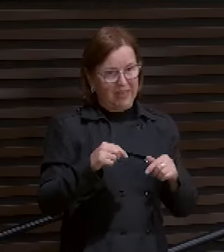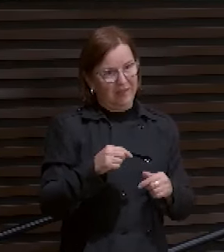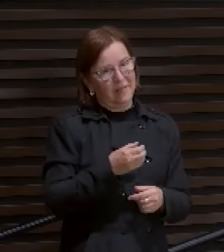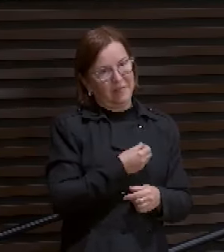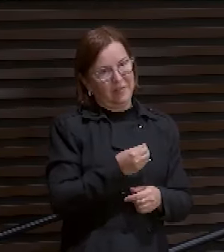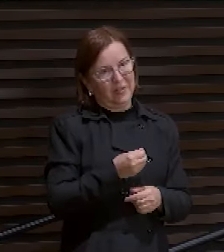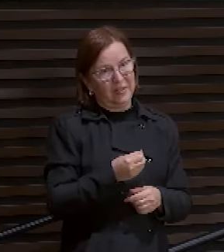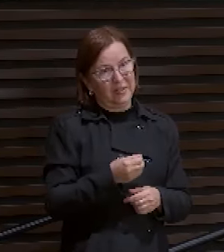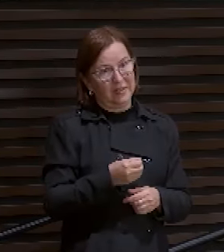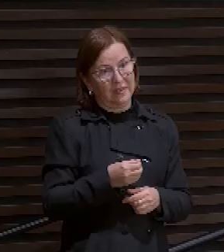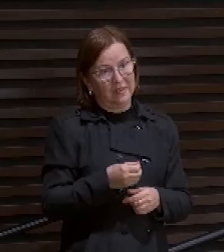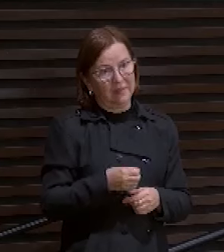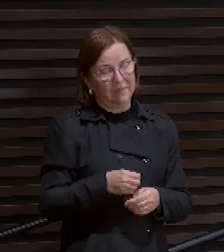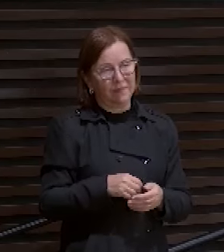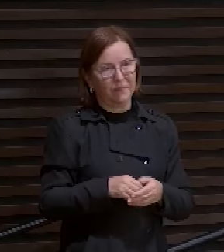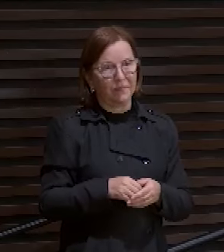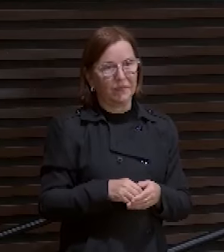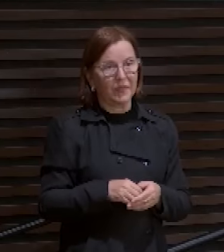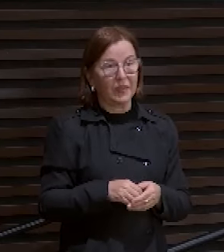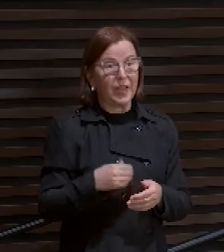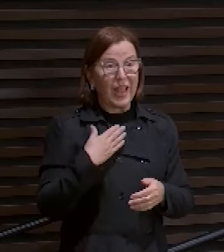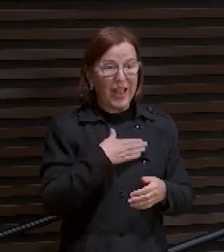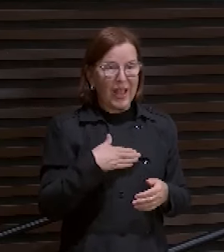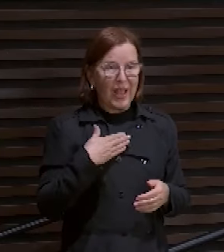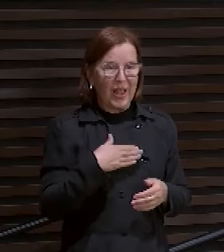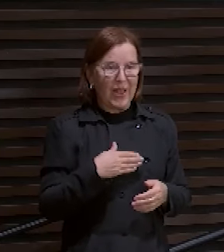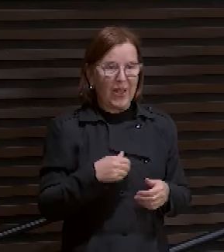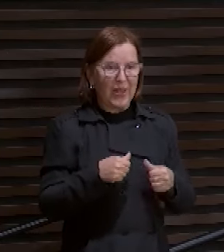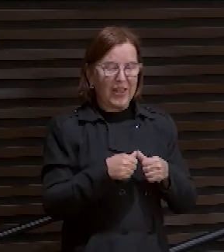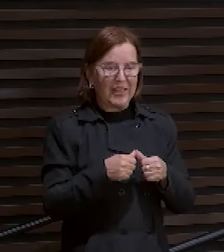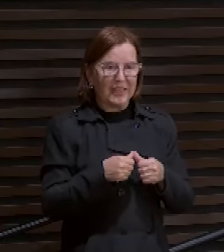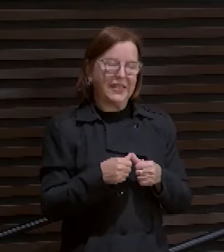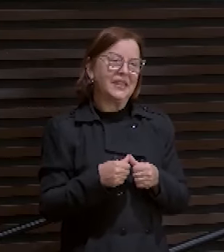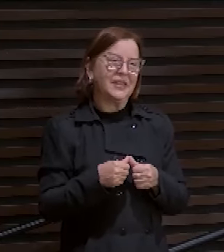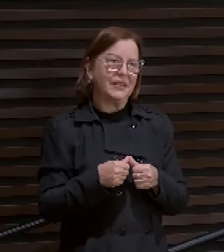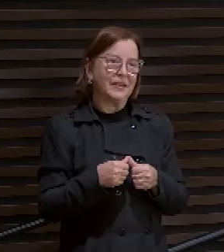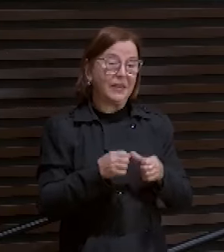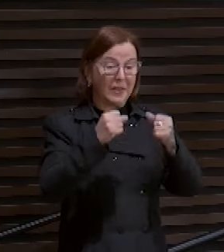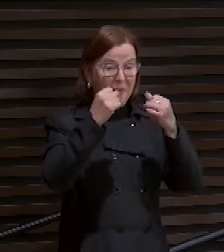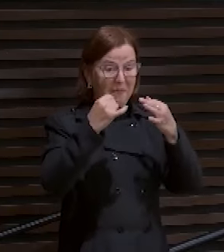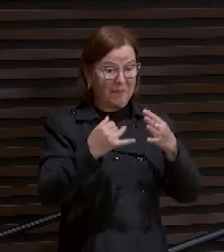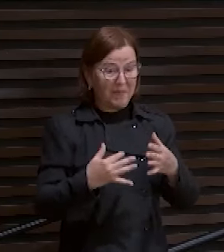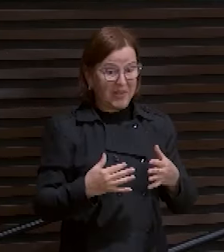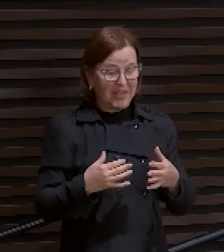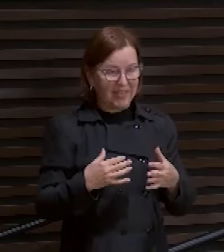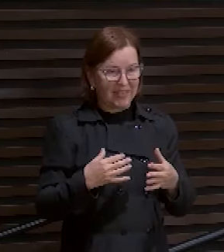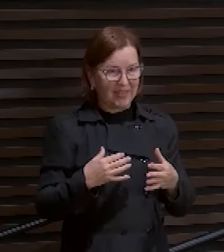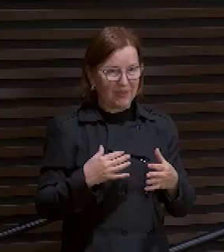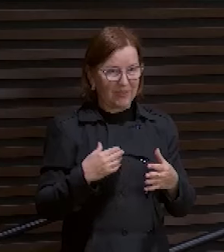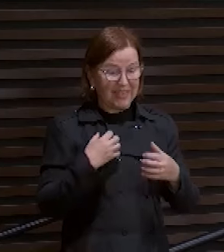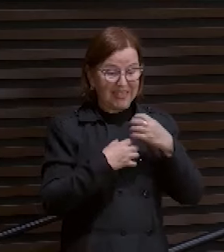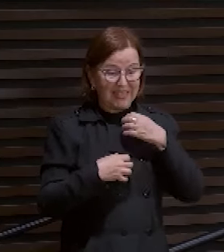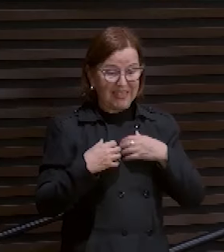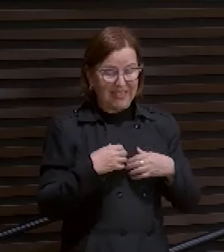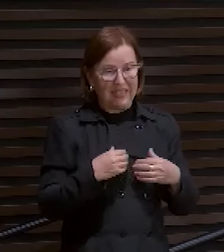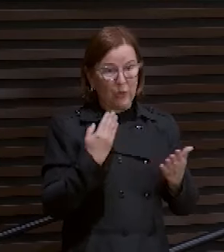disso, eu gosto muito dessa definição de ansiedade de um psicólogo de Maringá.